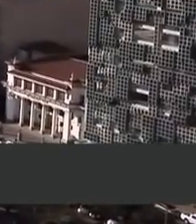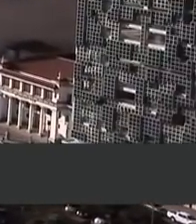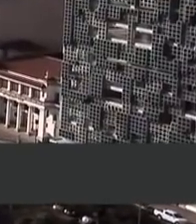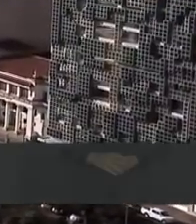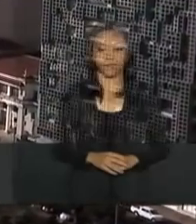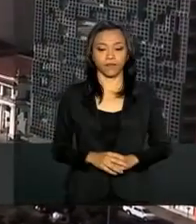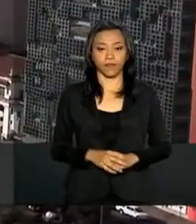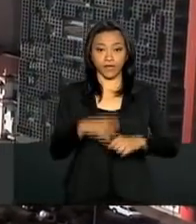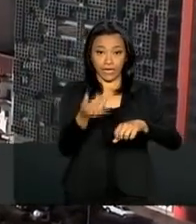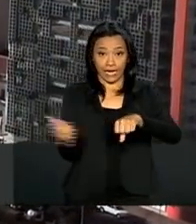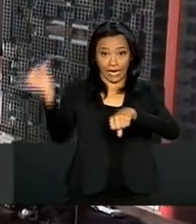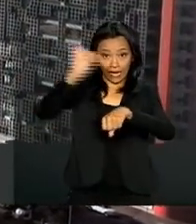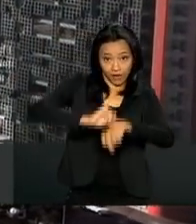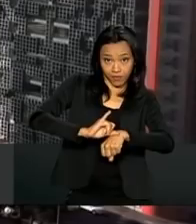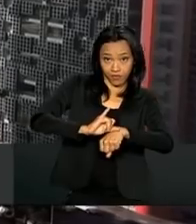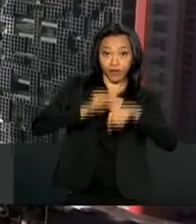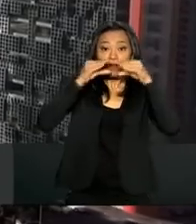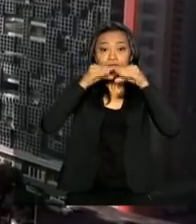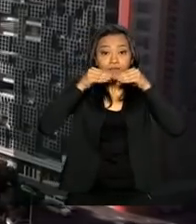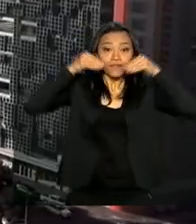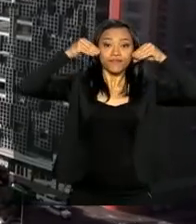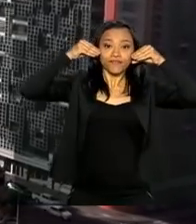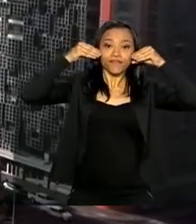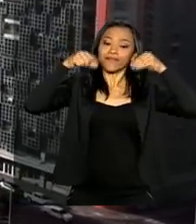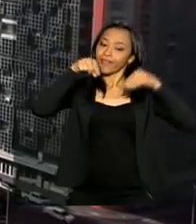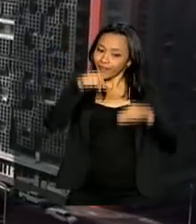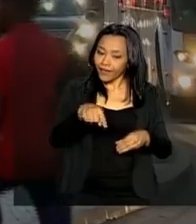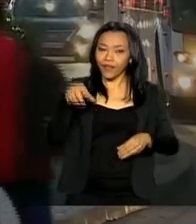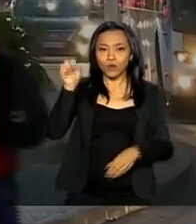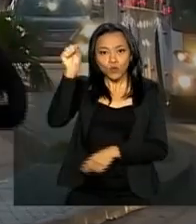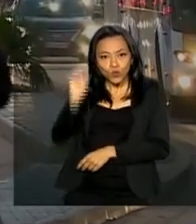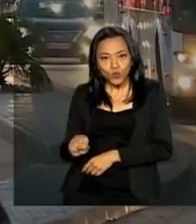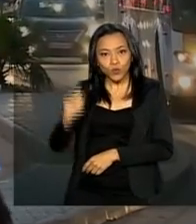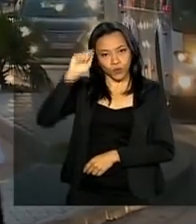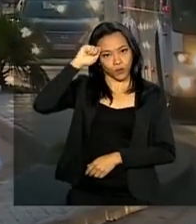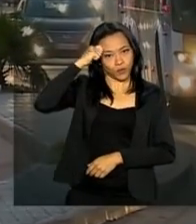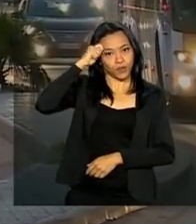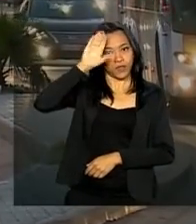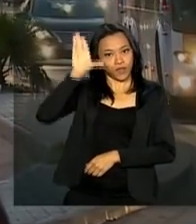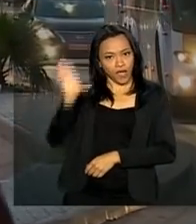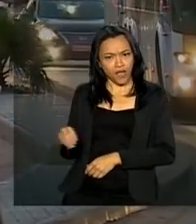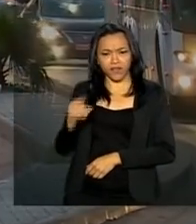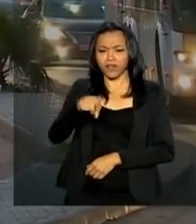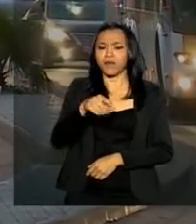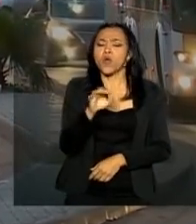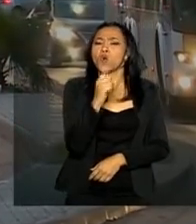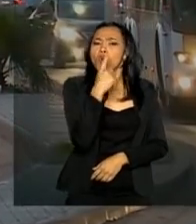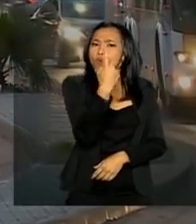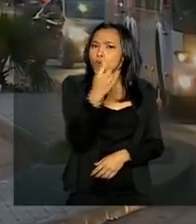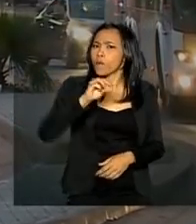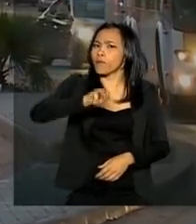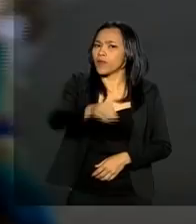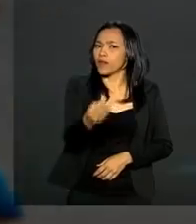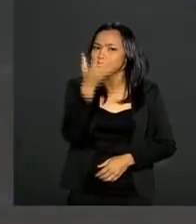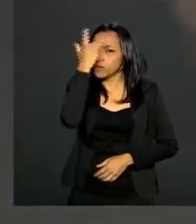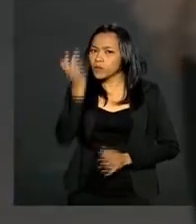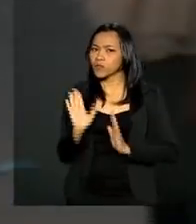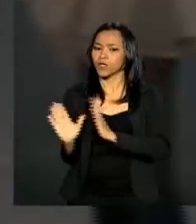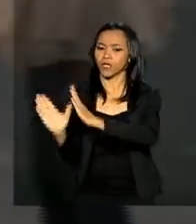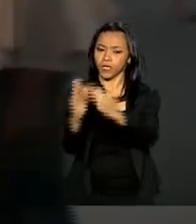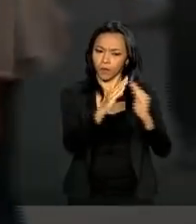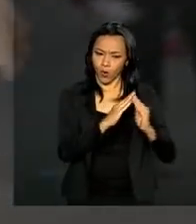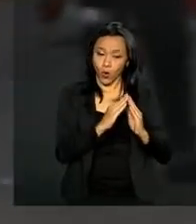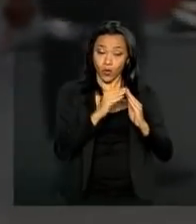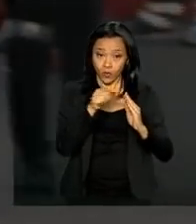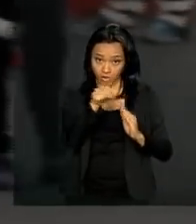Maputo, um dos grandes centros urbanos do sul da África. A capital moçambicana tem mais de um milhão de habitantes. E junto